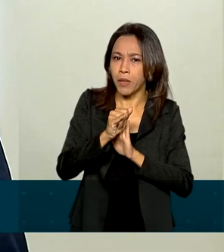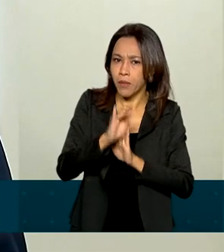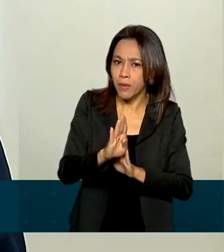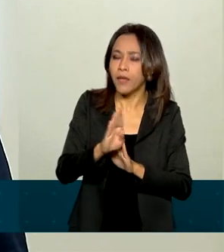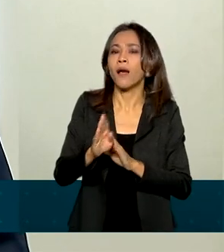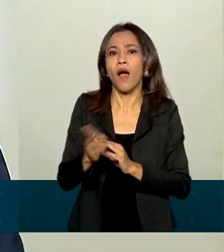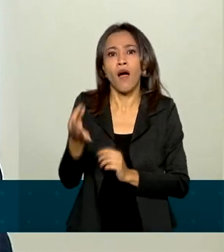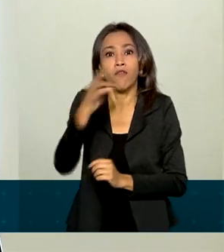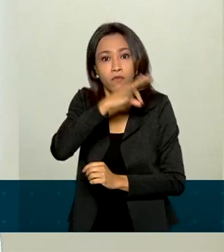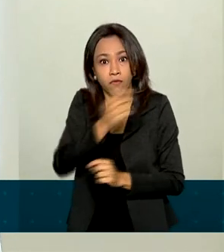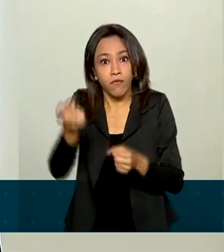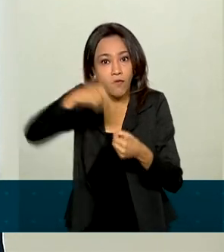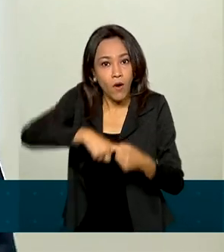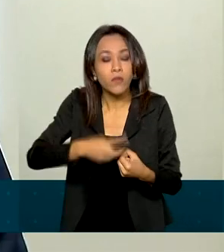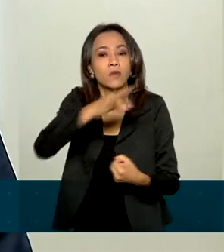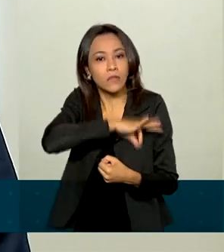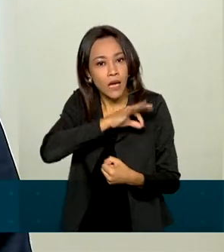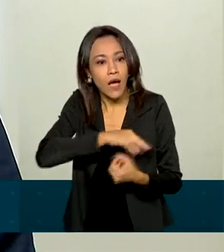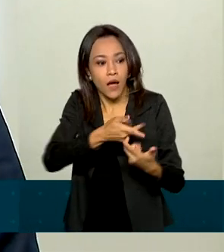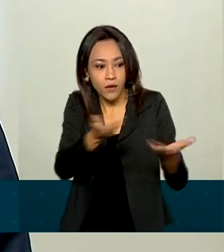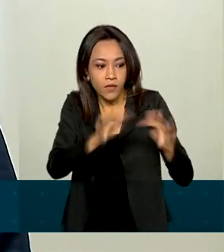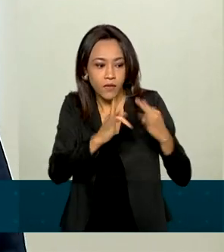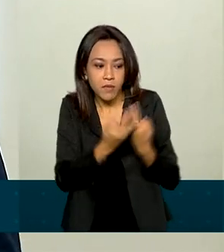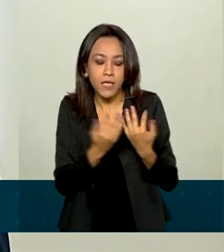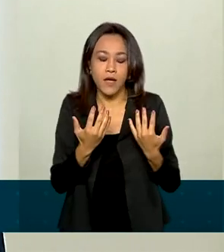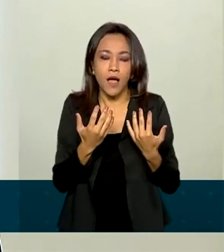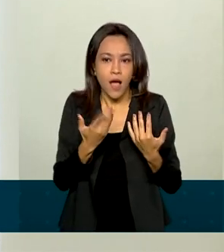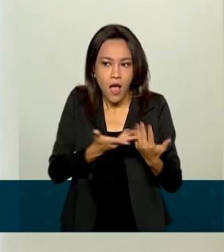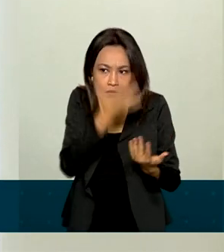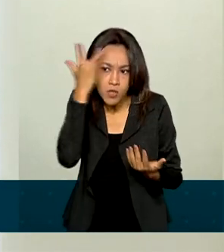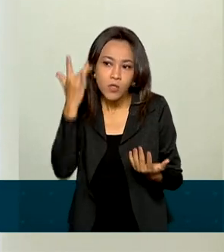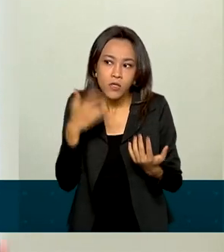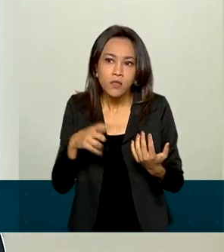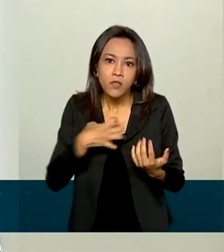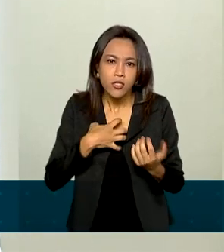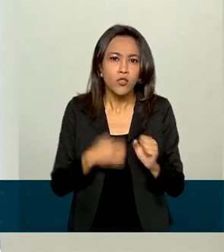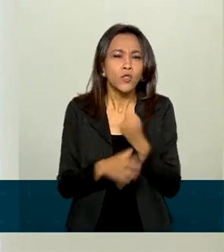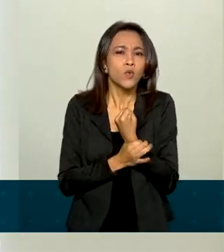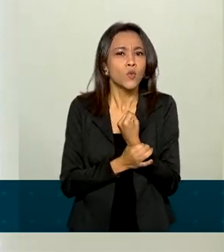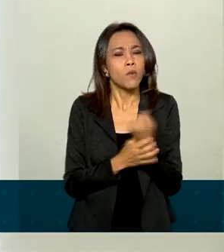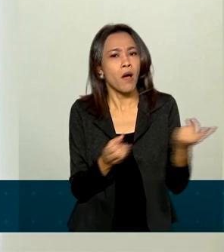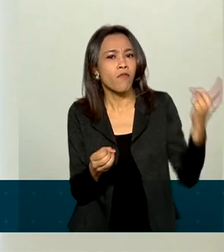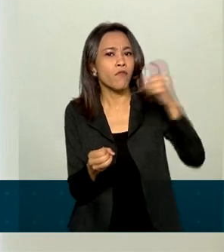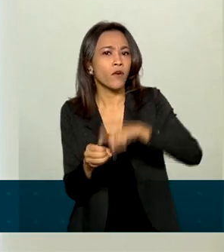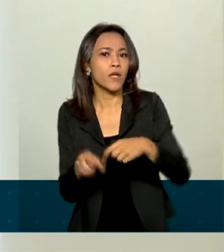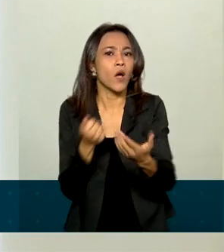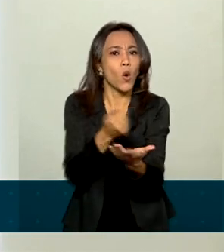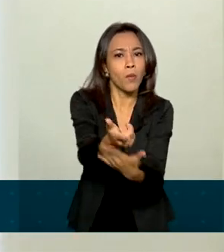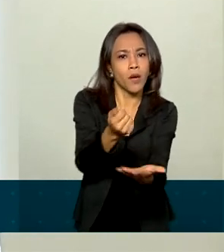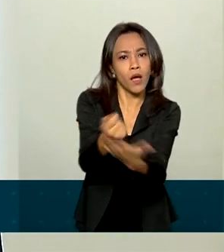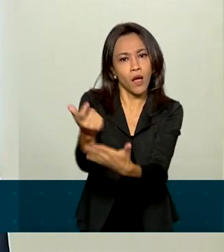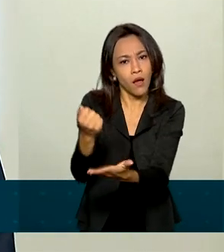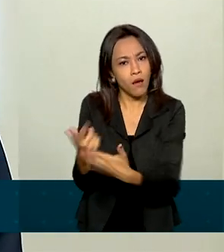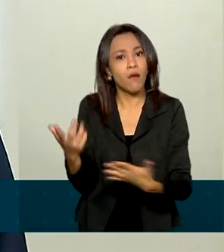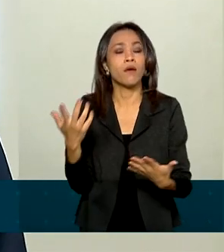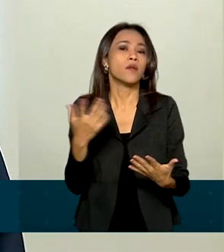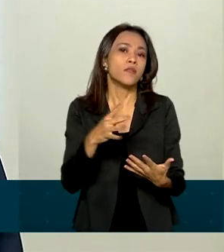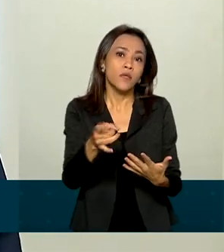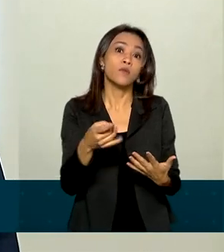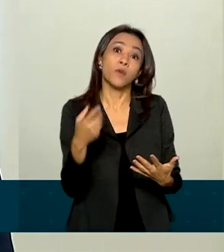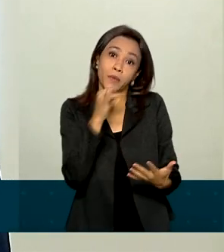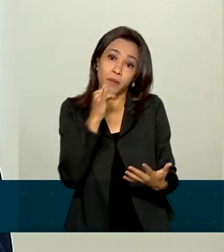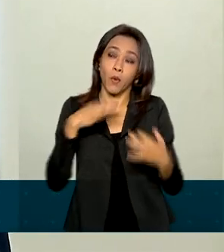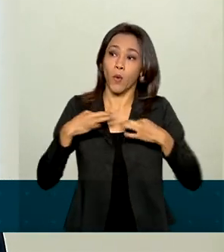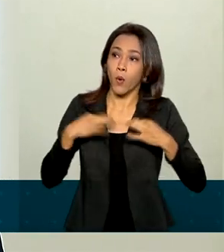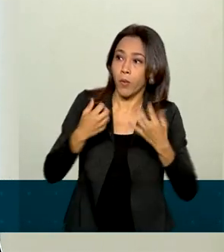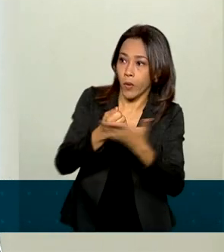as famílias, ou seja, os consumidores, se sentiram mais seguros para voltar às compras e estão comprando não apenas produtos semiduráveis, como